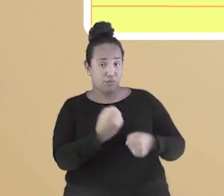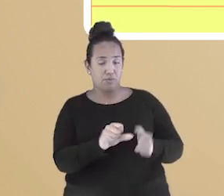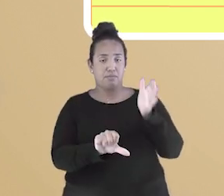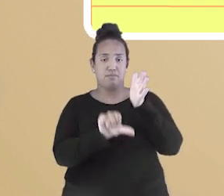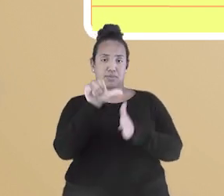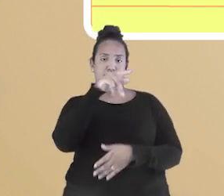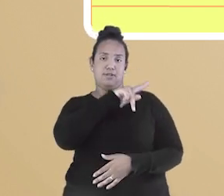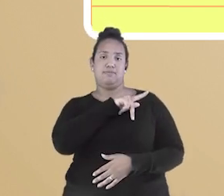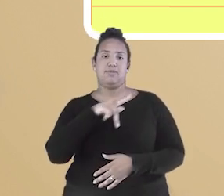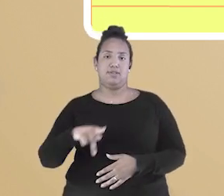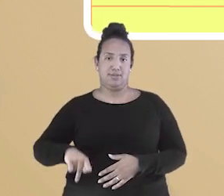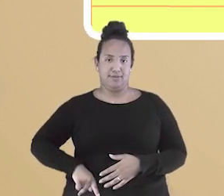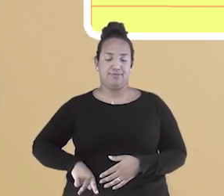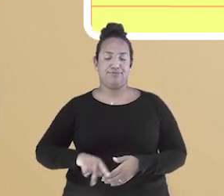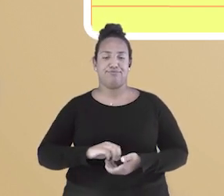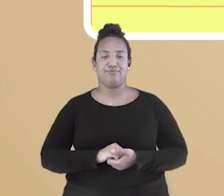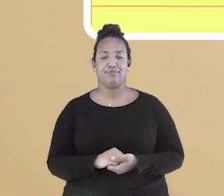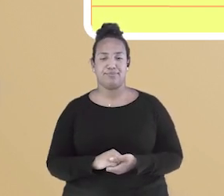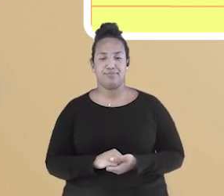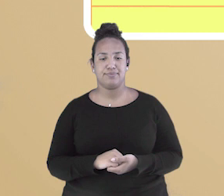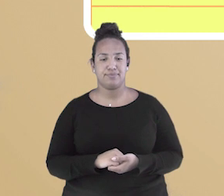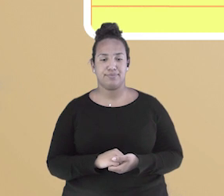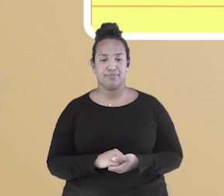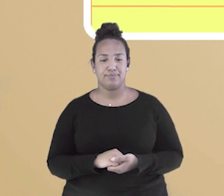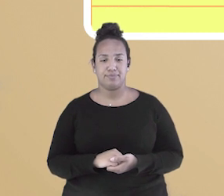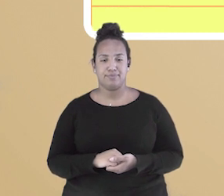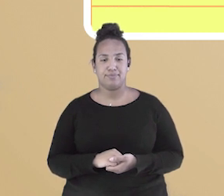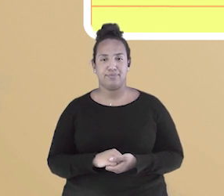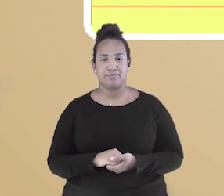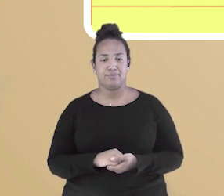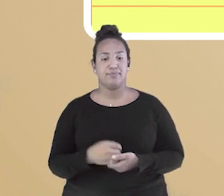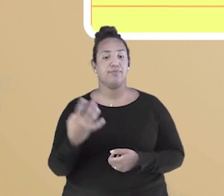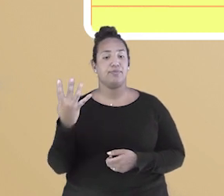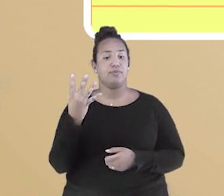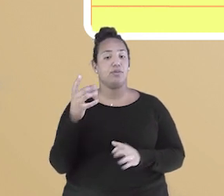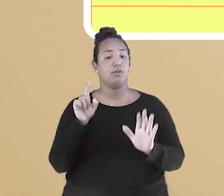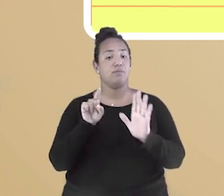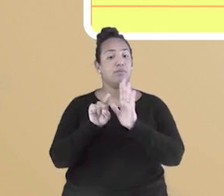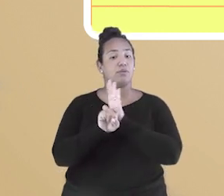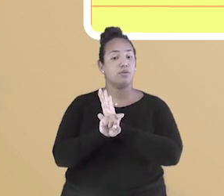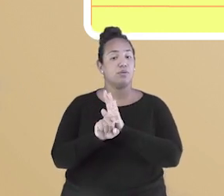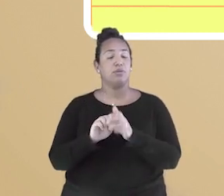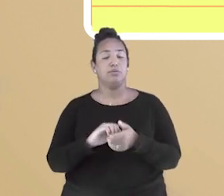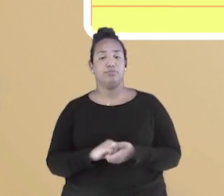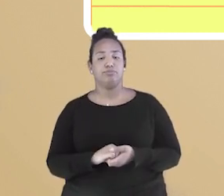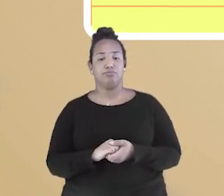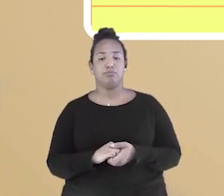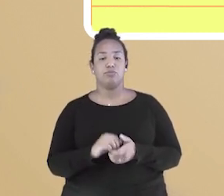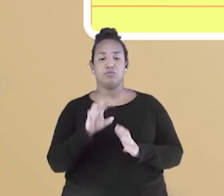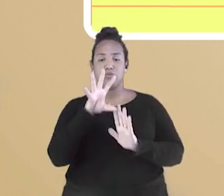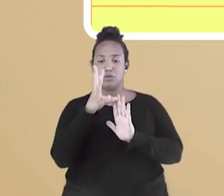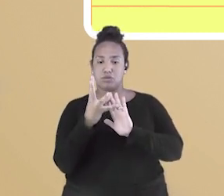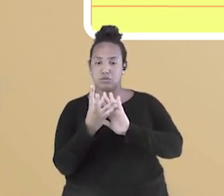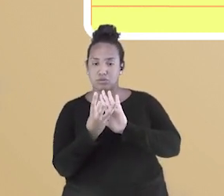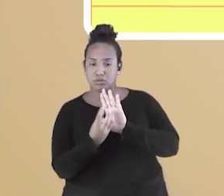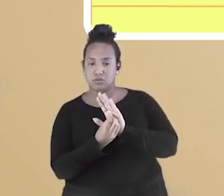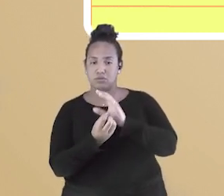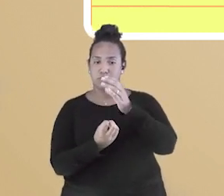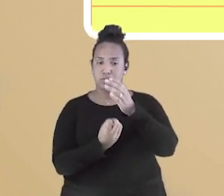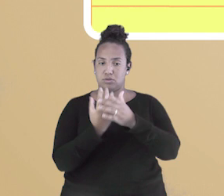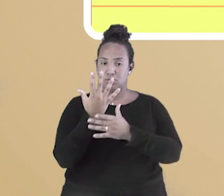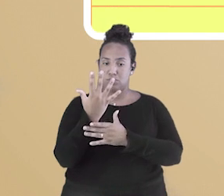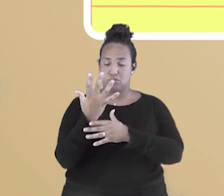o Marechal Deodoro da Fonseca. Quatro. Um dos símbolos criados durante os primeiros anos da